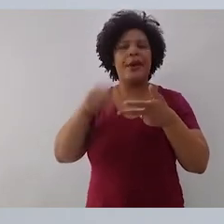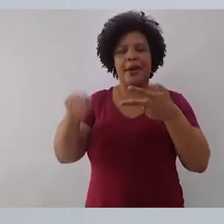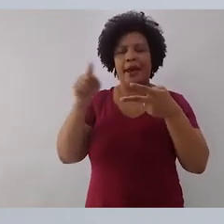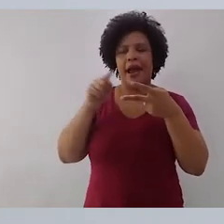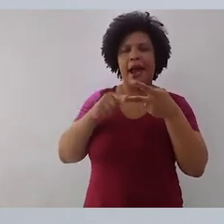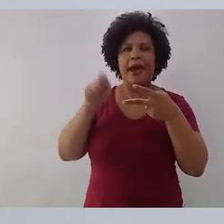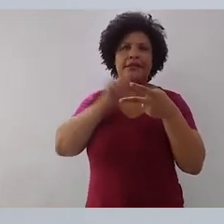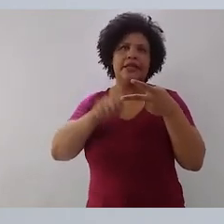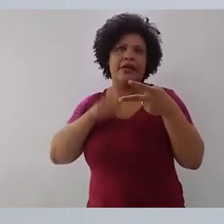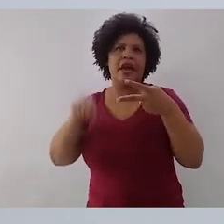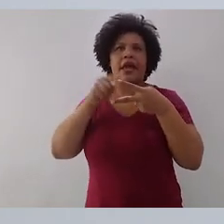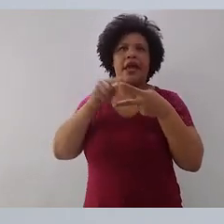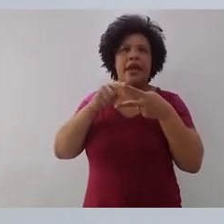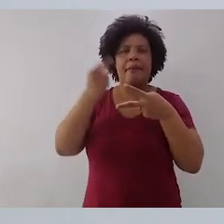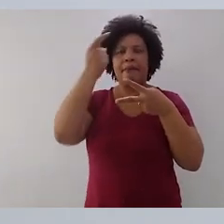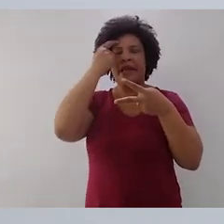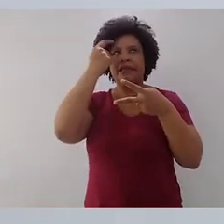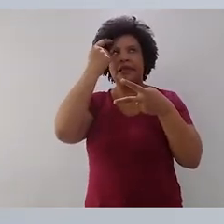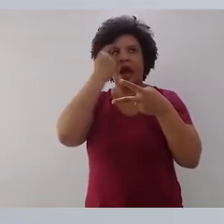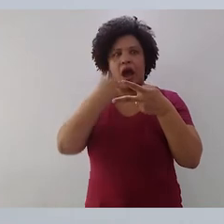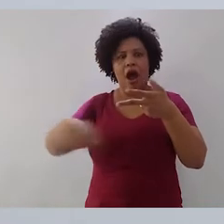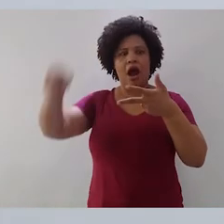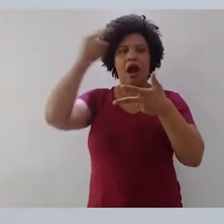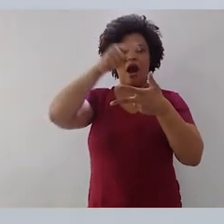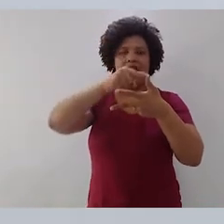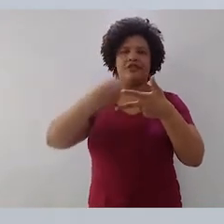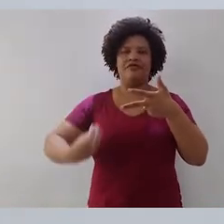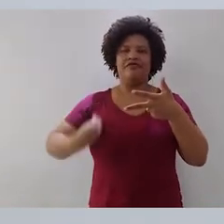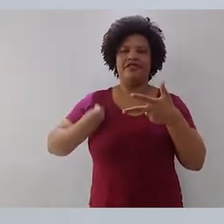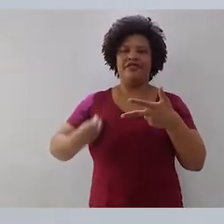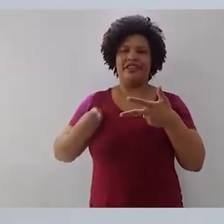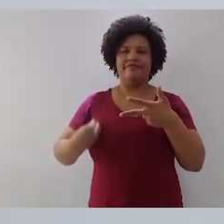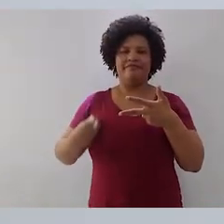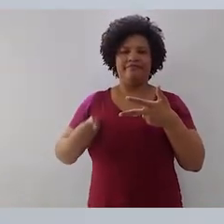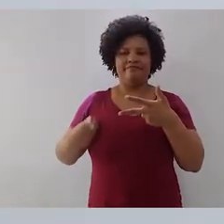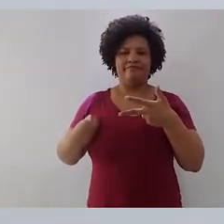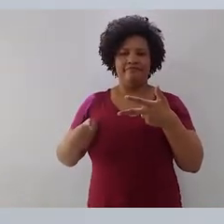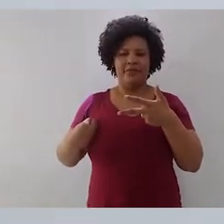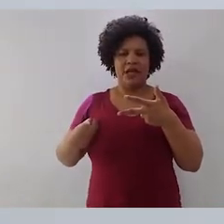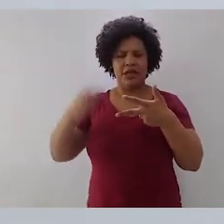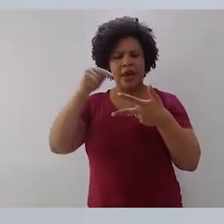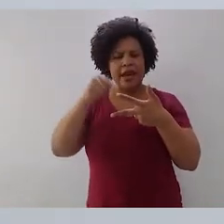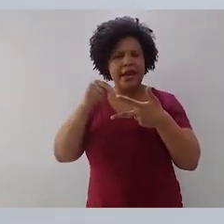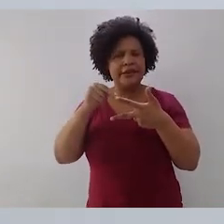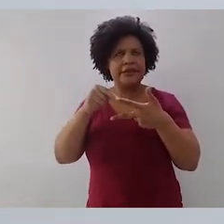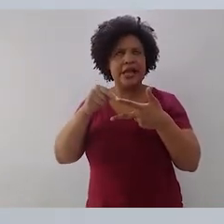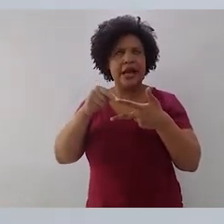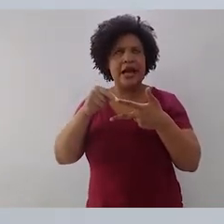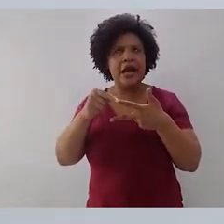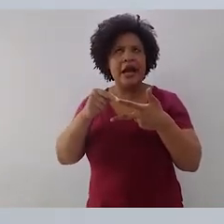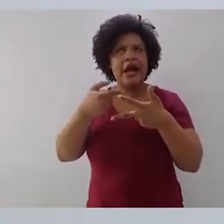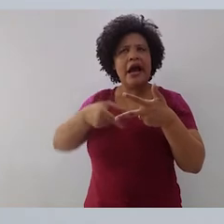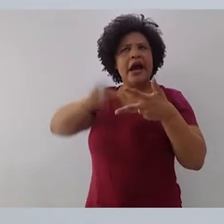viver. Porque o pensar só tem consistência a partir de dados que eu obtenho na